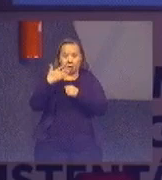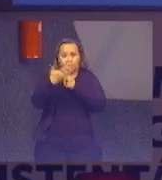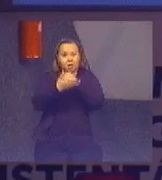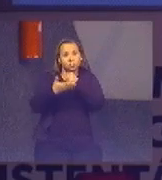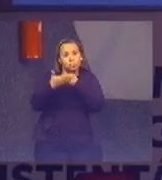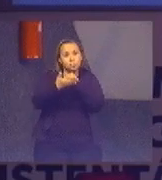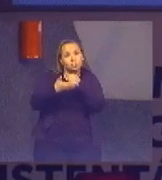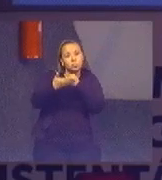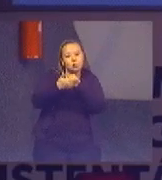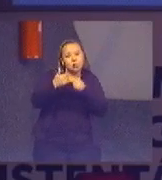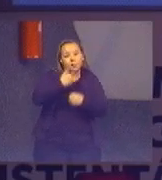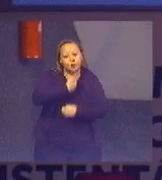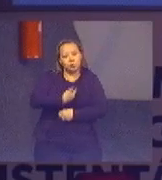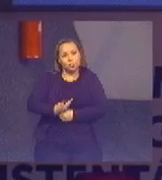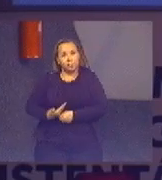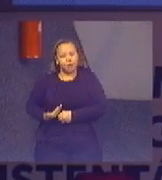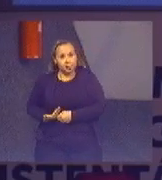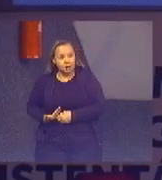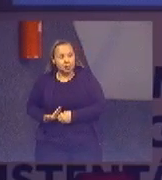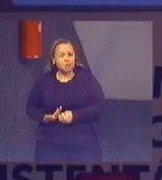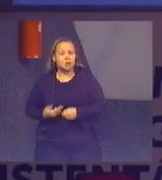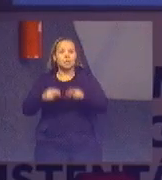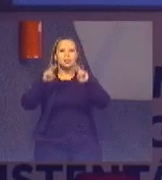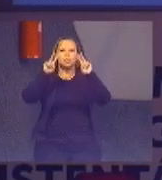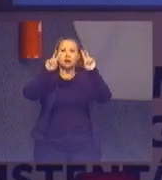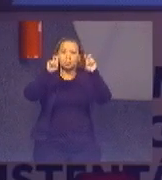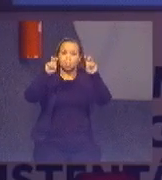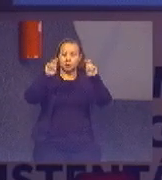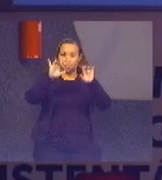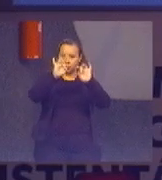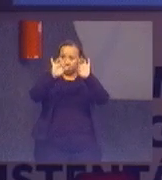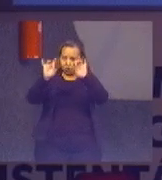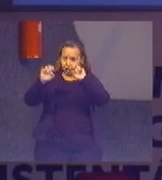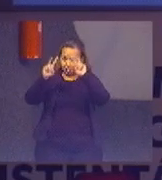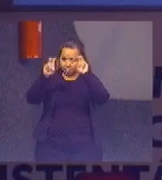governança que cada aspecto está abarcado.